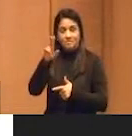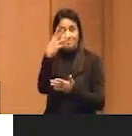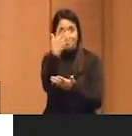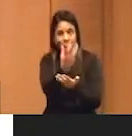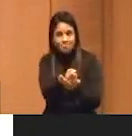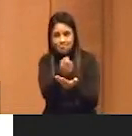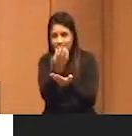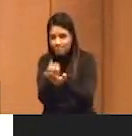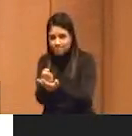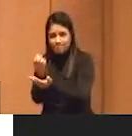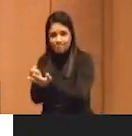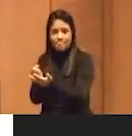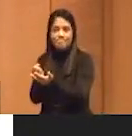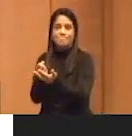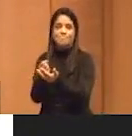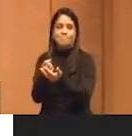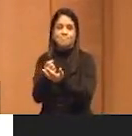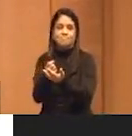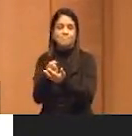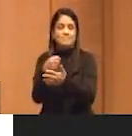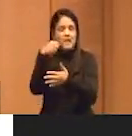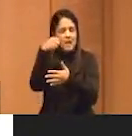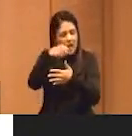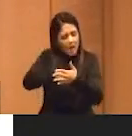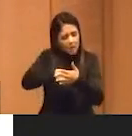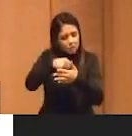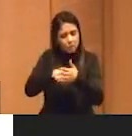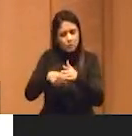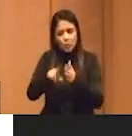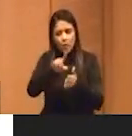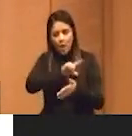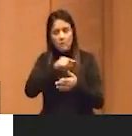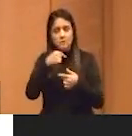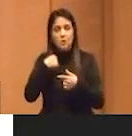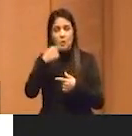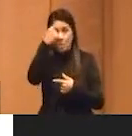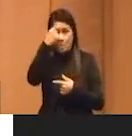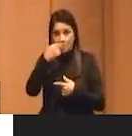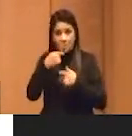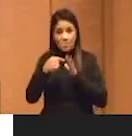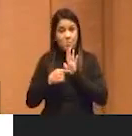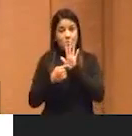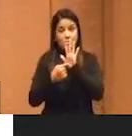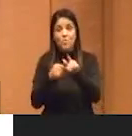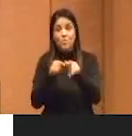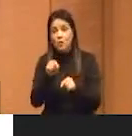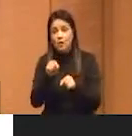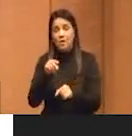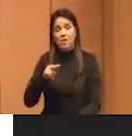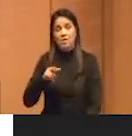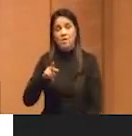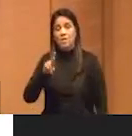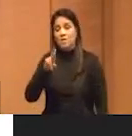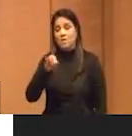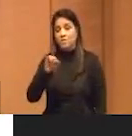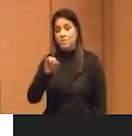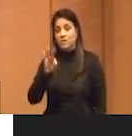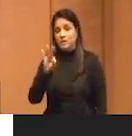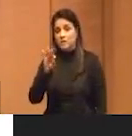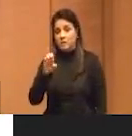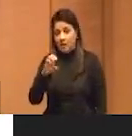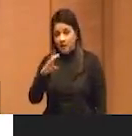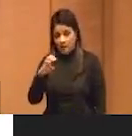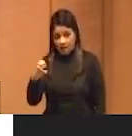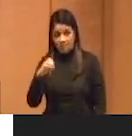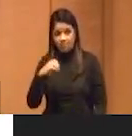aderiram a isso, e a gente lutando, a imagem que eu faço, meus colegas, é assim, essas Big Techs estavam empurrando a